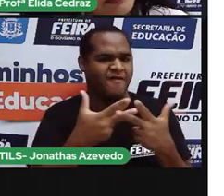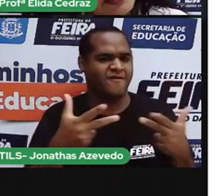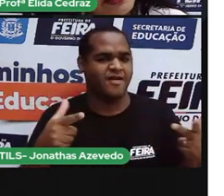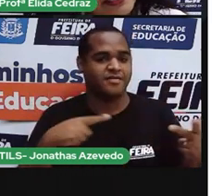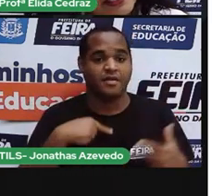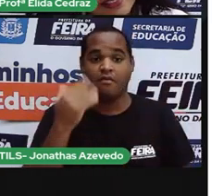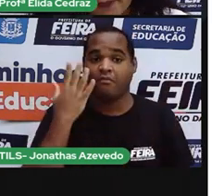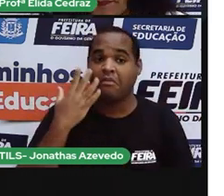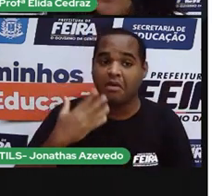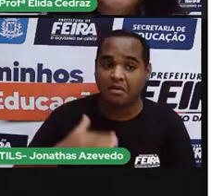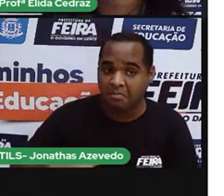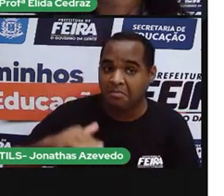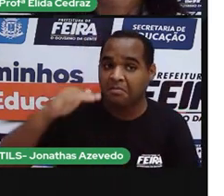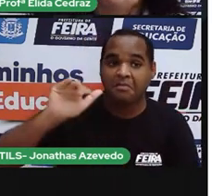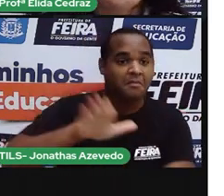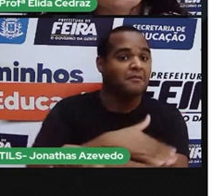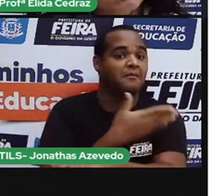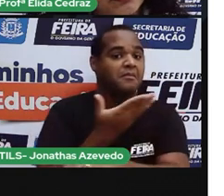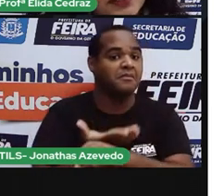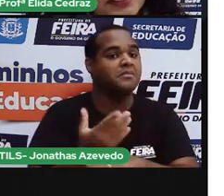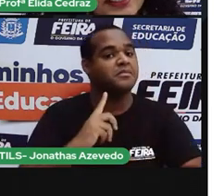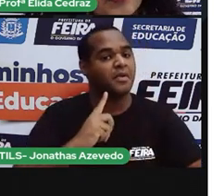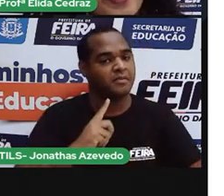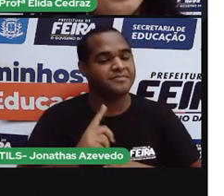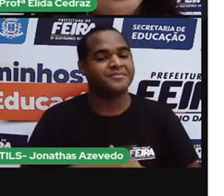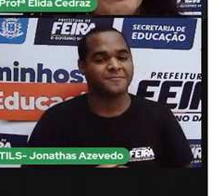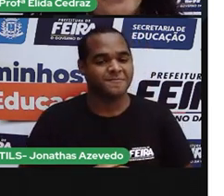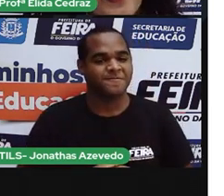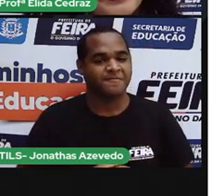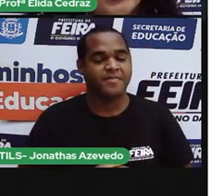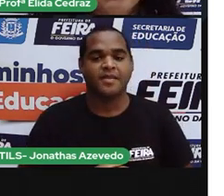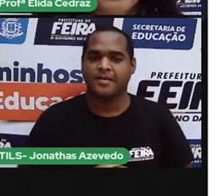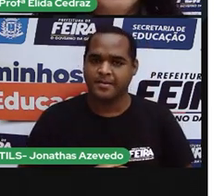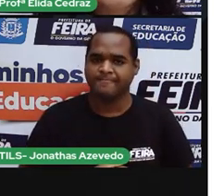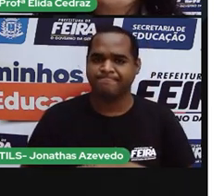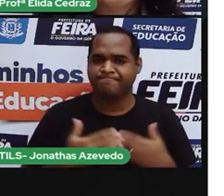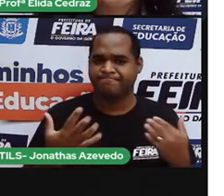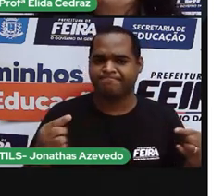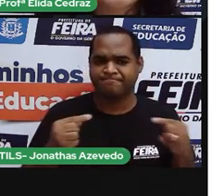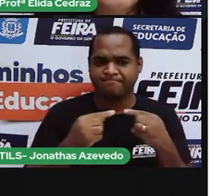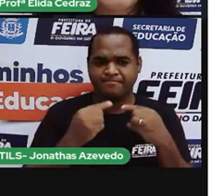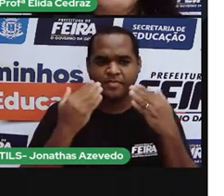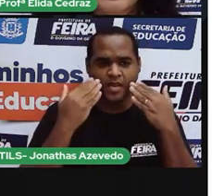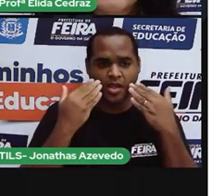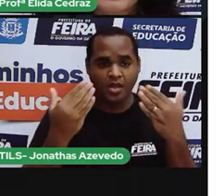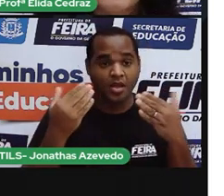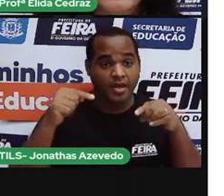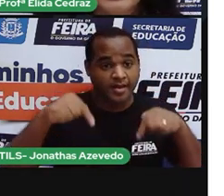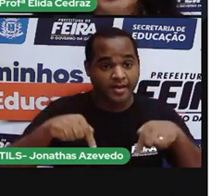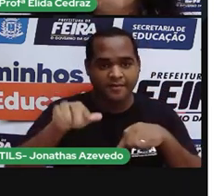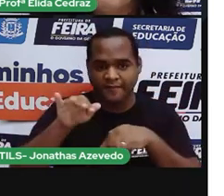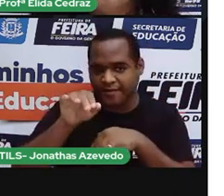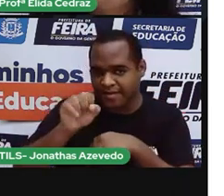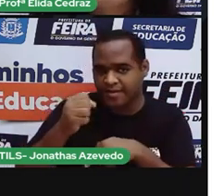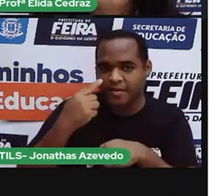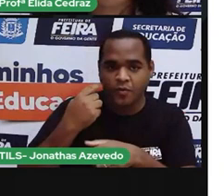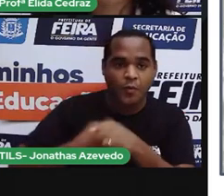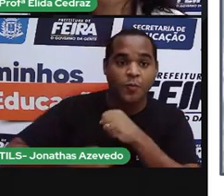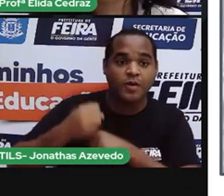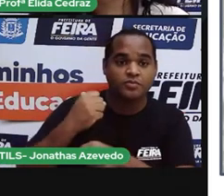desde pequenininha. A exposição agropecuária de Feira de Santana é realizada desde